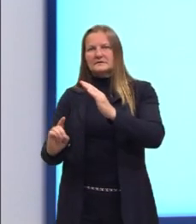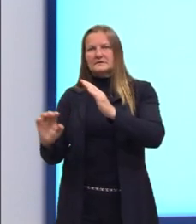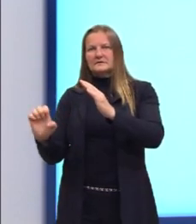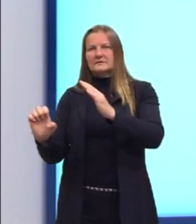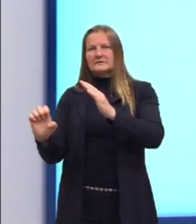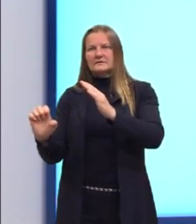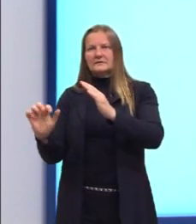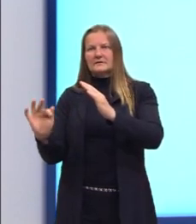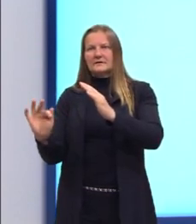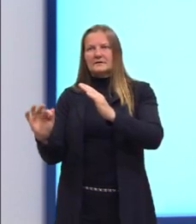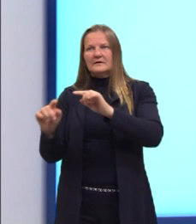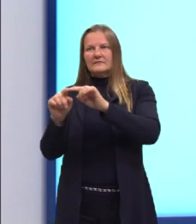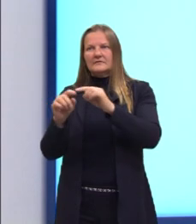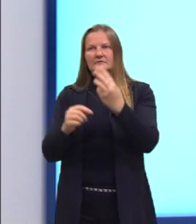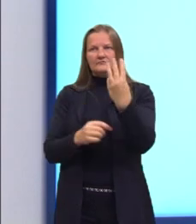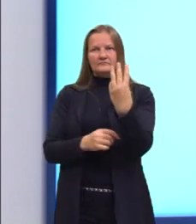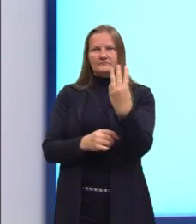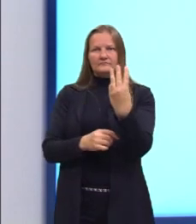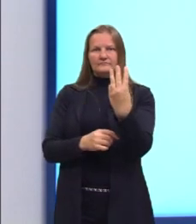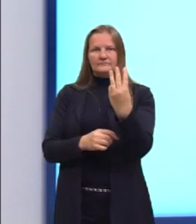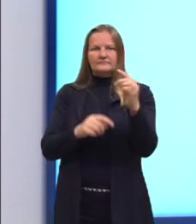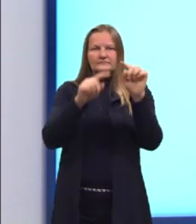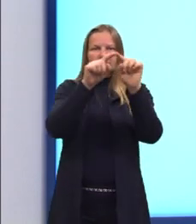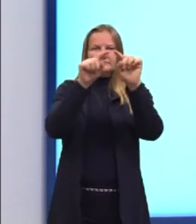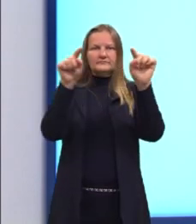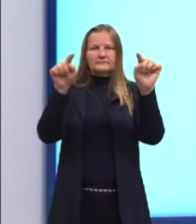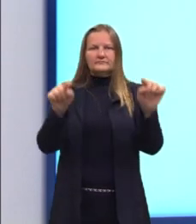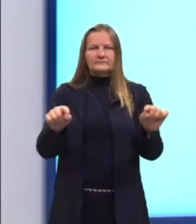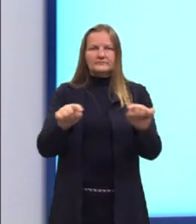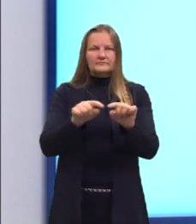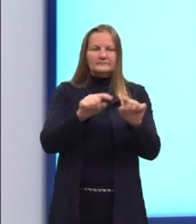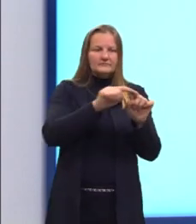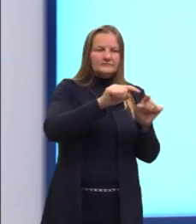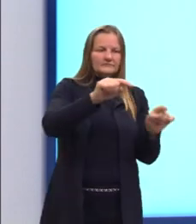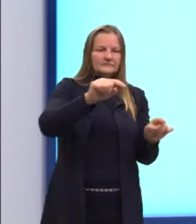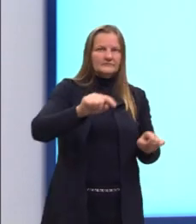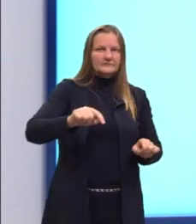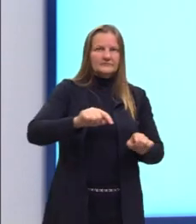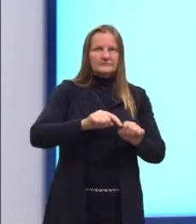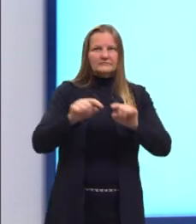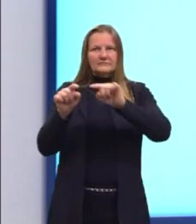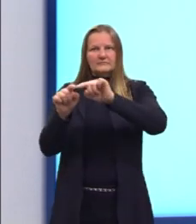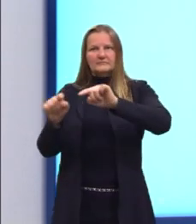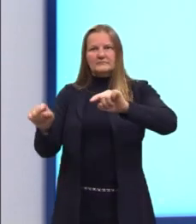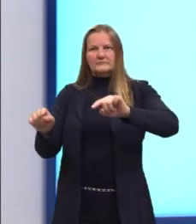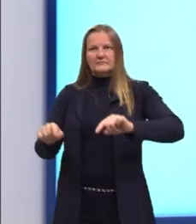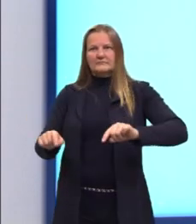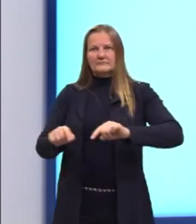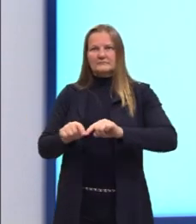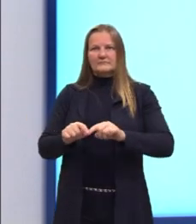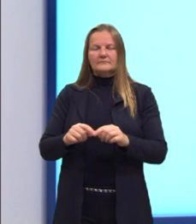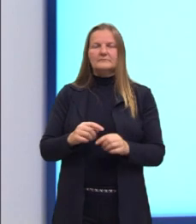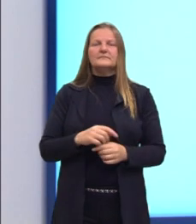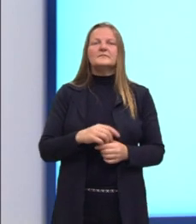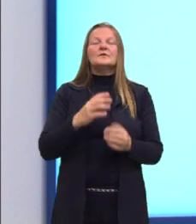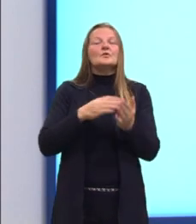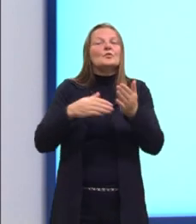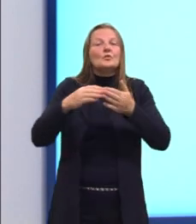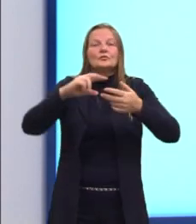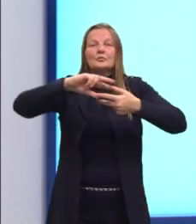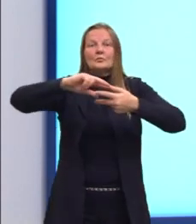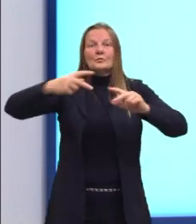B, C, D, F. A gente sempre representa as figuras, né? Os polígonos